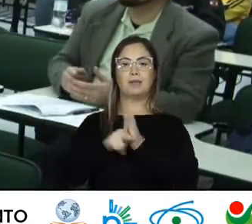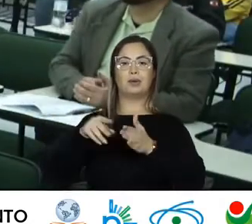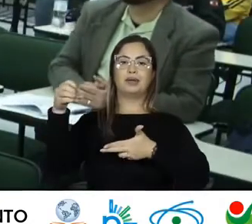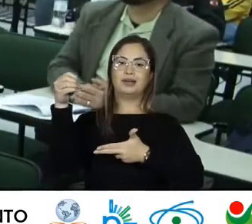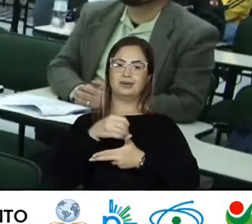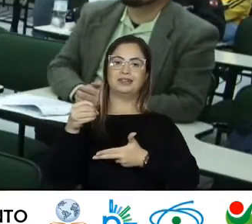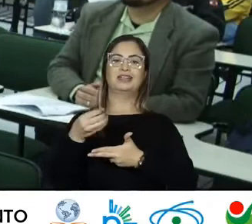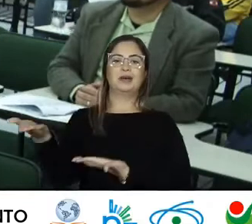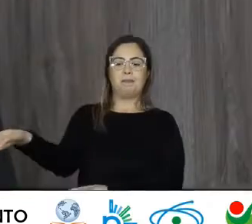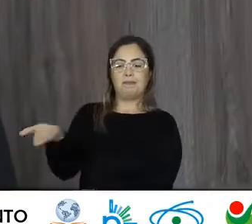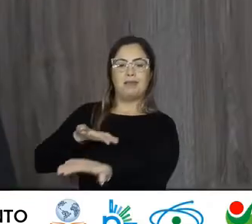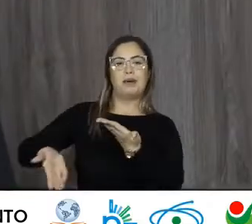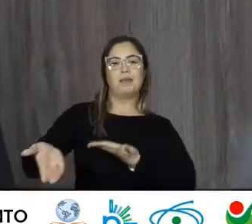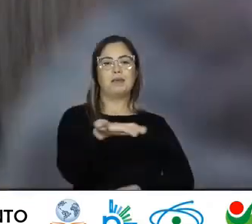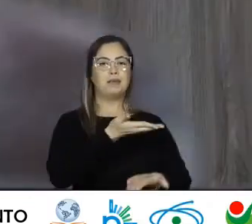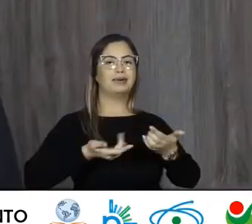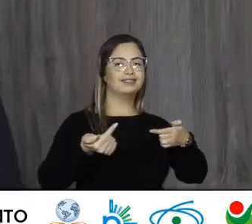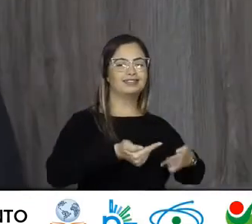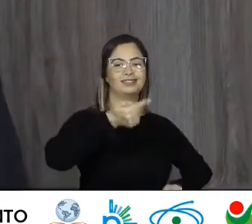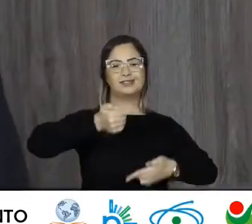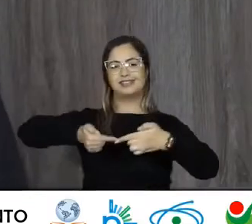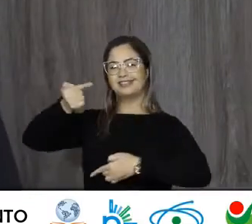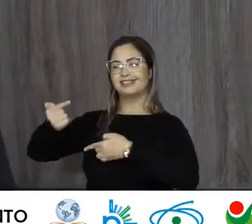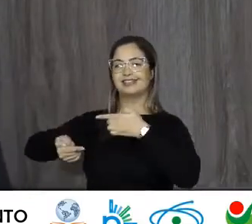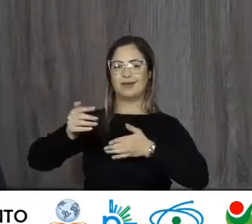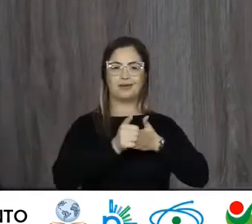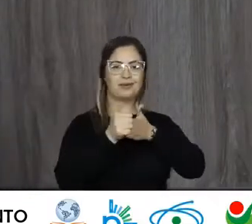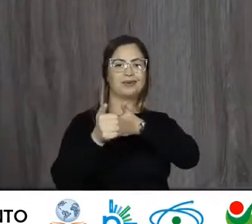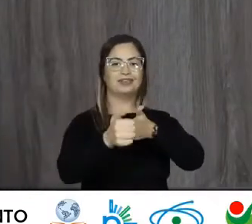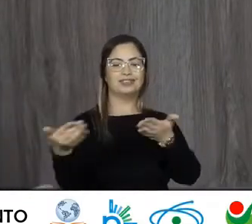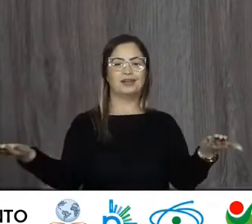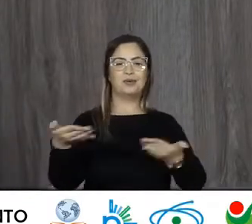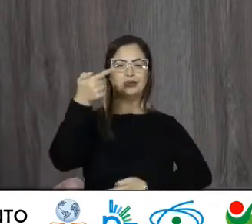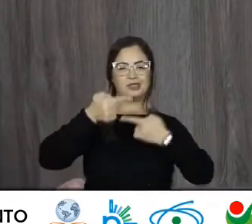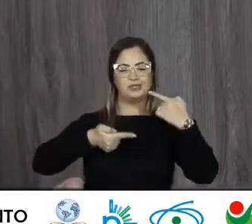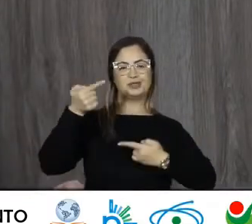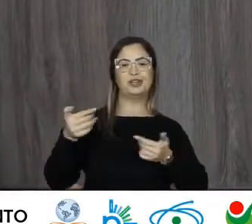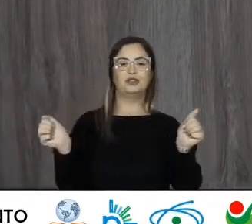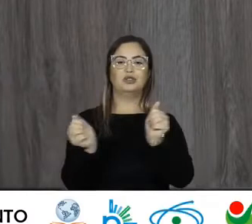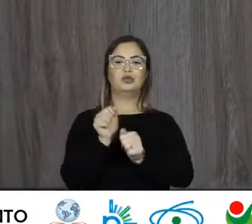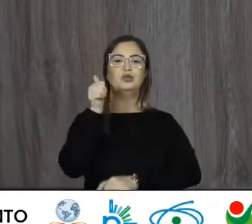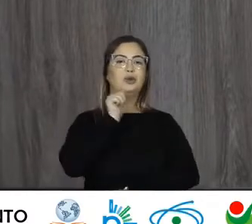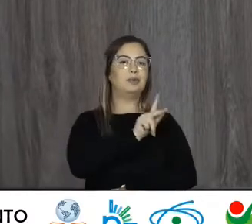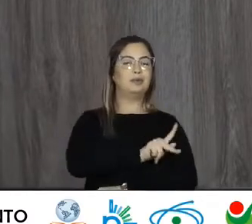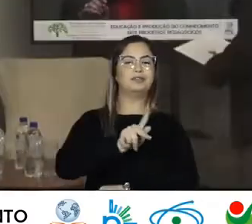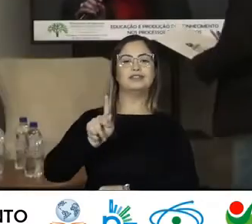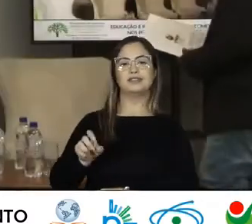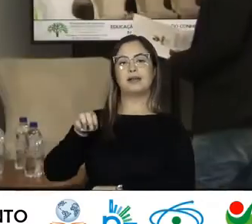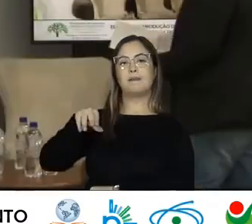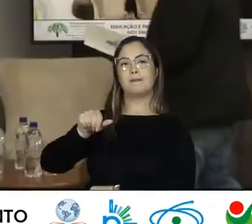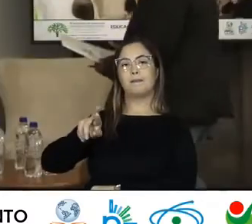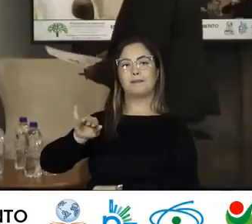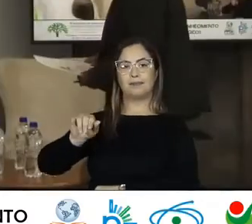o nosso Mediador Nesta tarde E que vai Conduzir Então Junto com a professora Maria